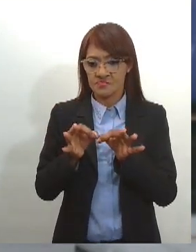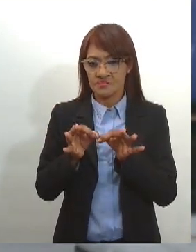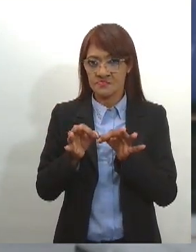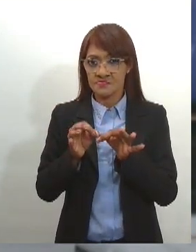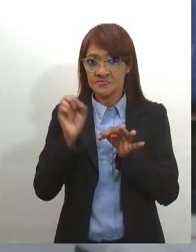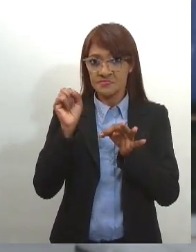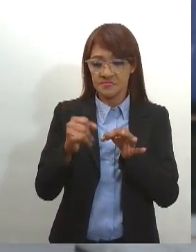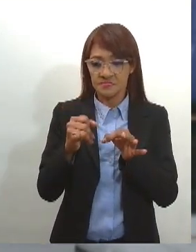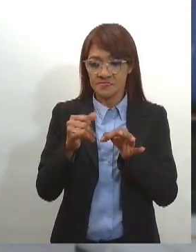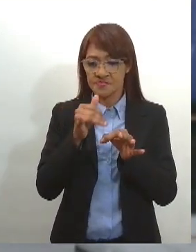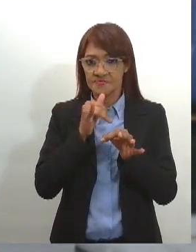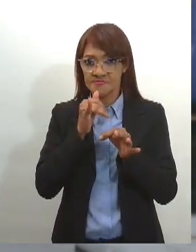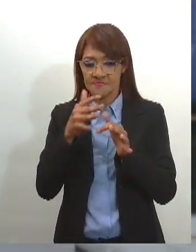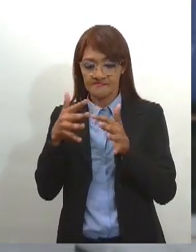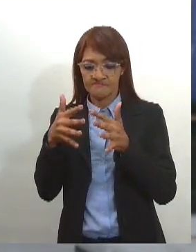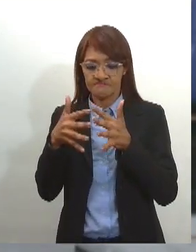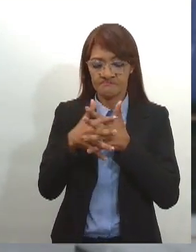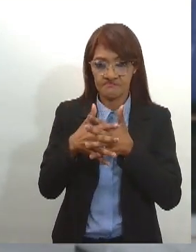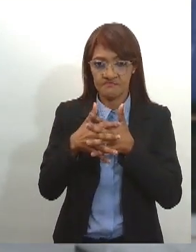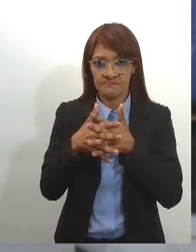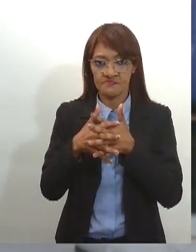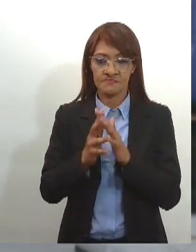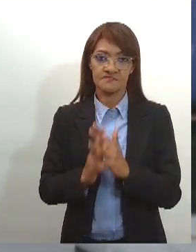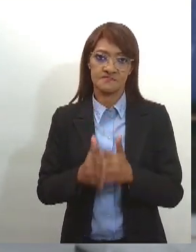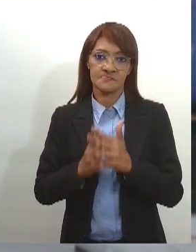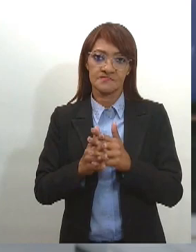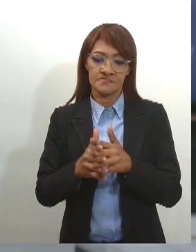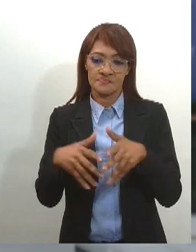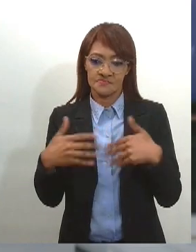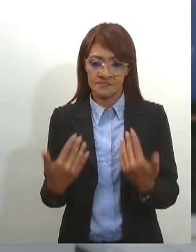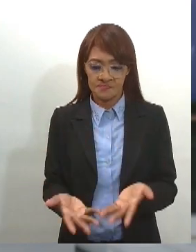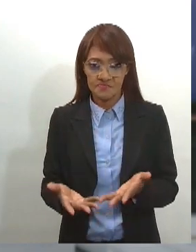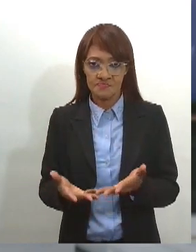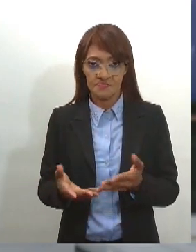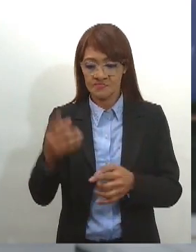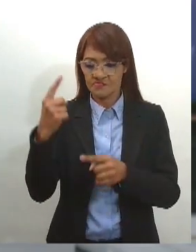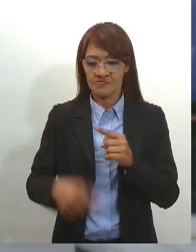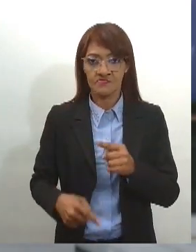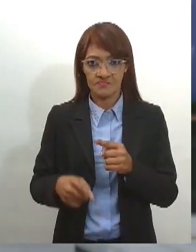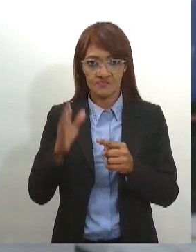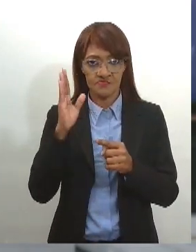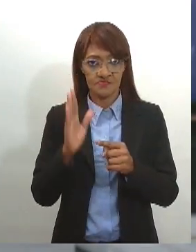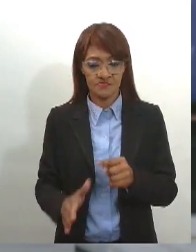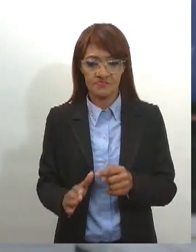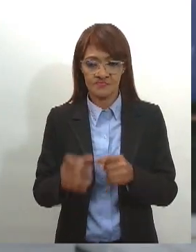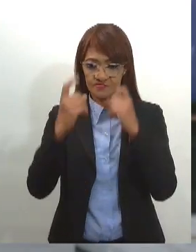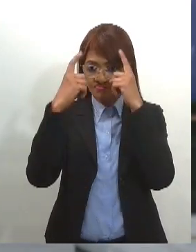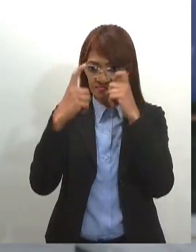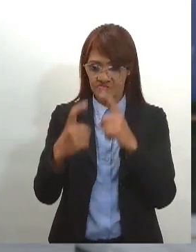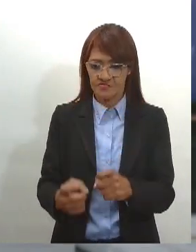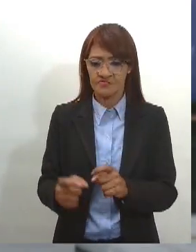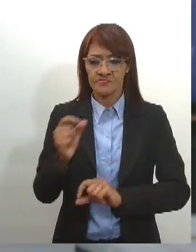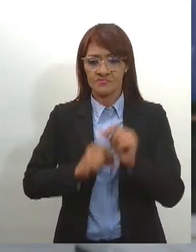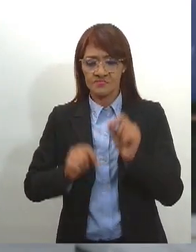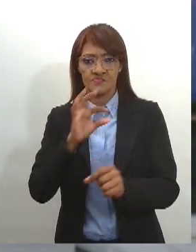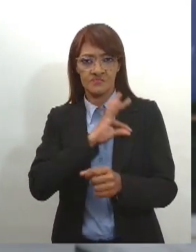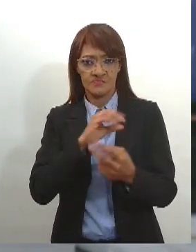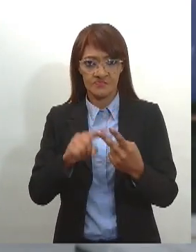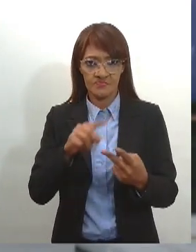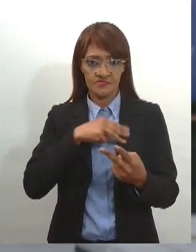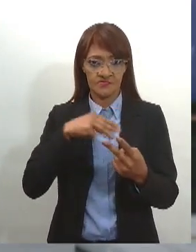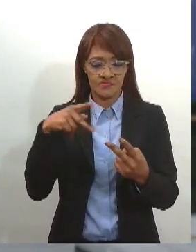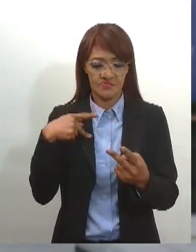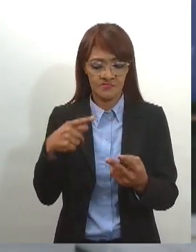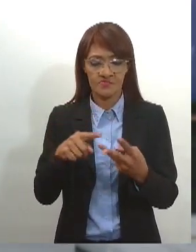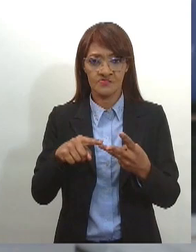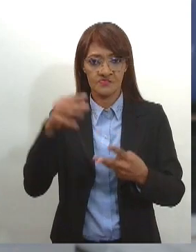trava o sistema. Então, o combate à violência de gênero, ela vai precisar sim da atuação da polícia, do Ministério Público, do Judiciário,